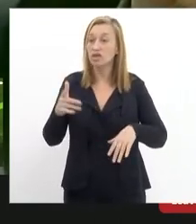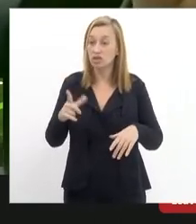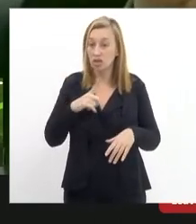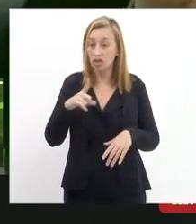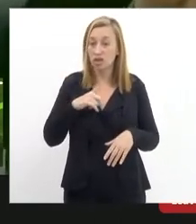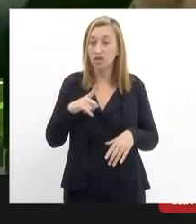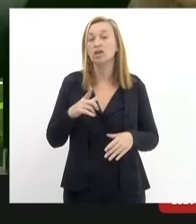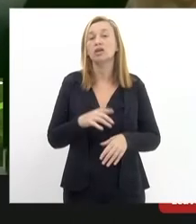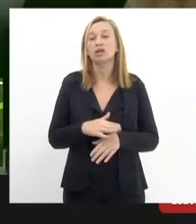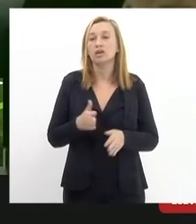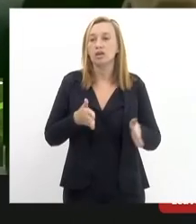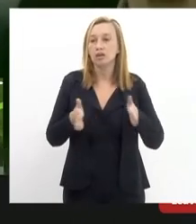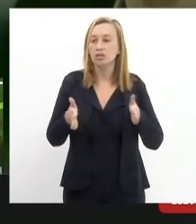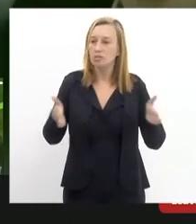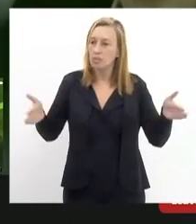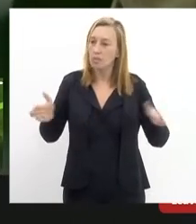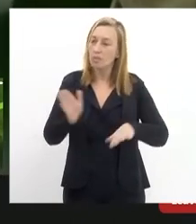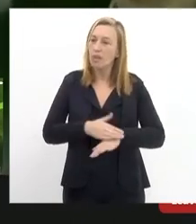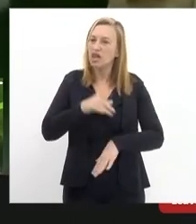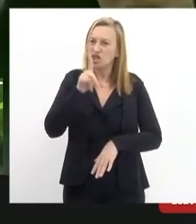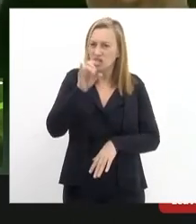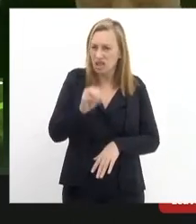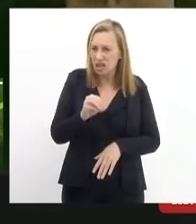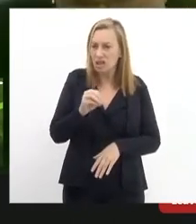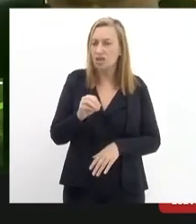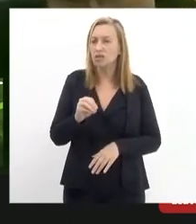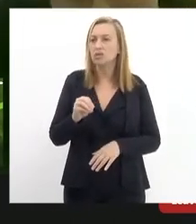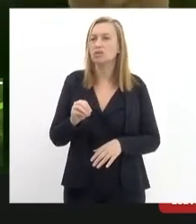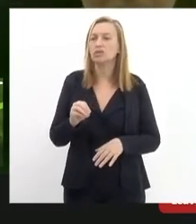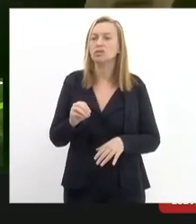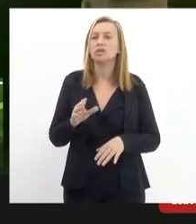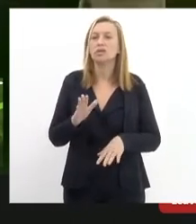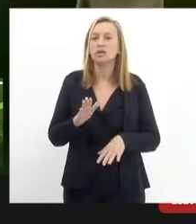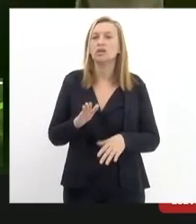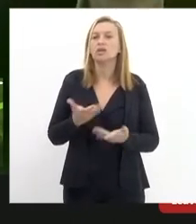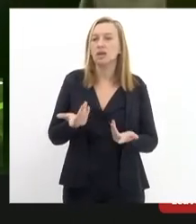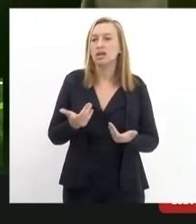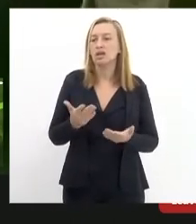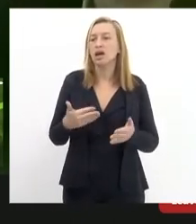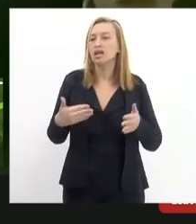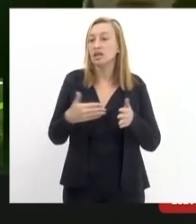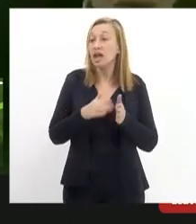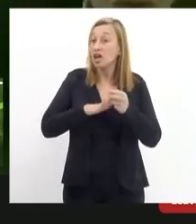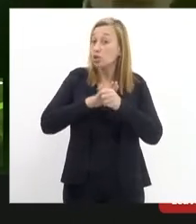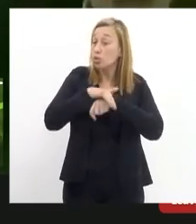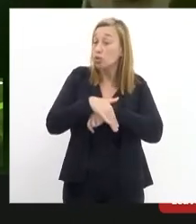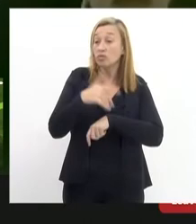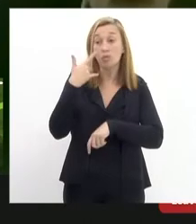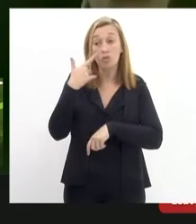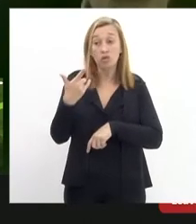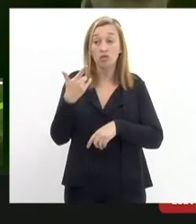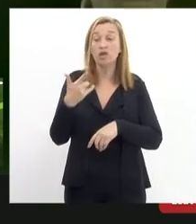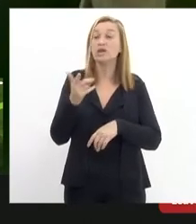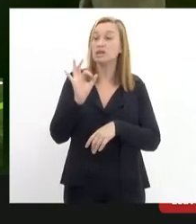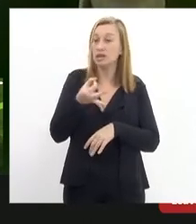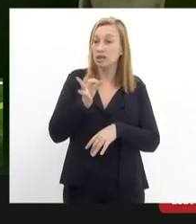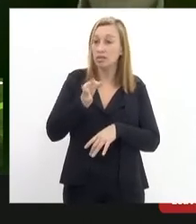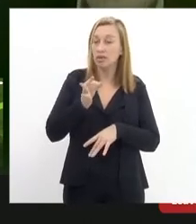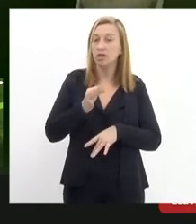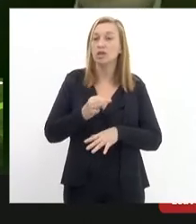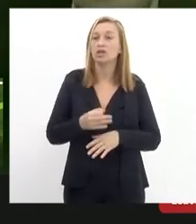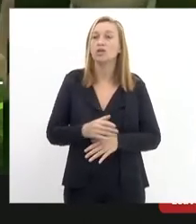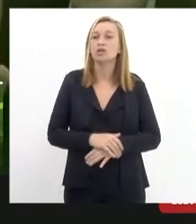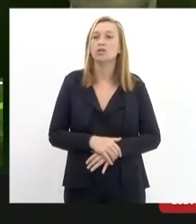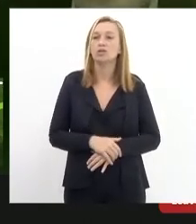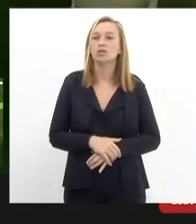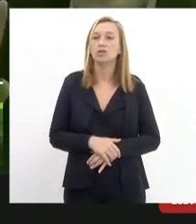funcionamento um pouco mais cedo com extensão de horário até mais tarde estaremos nos percussando naturalmente no que